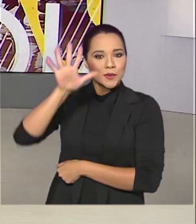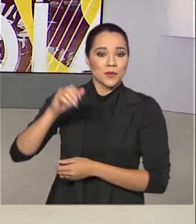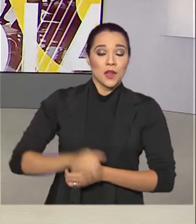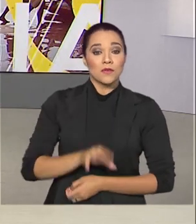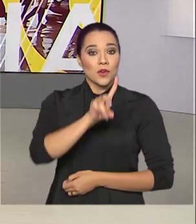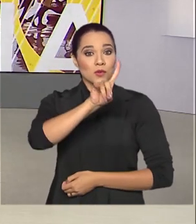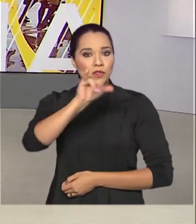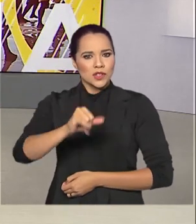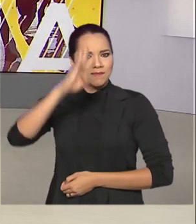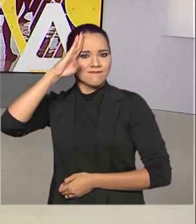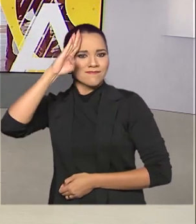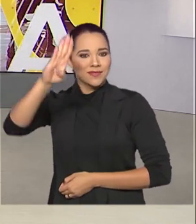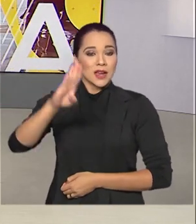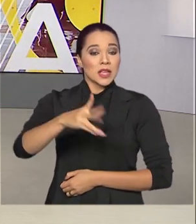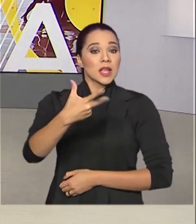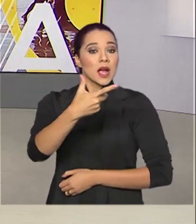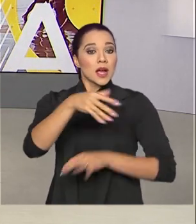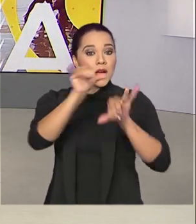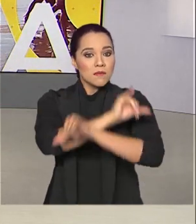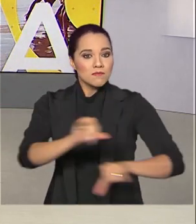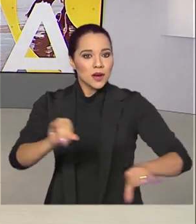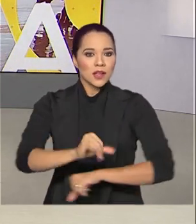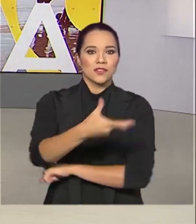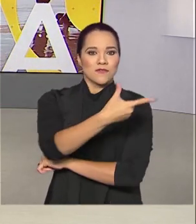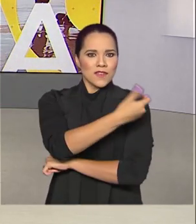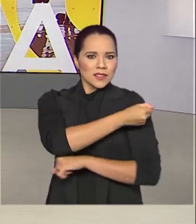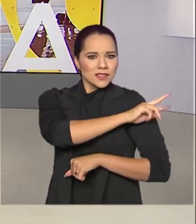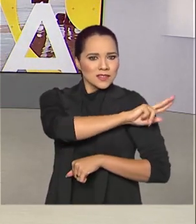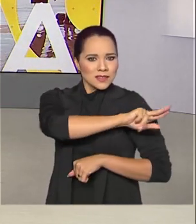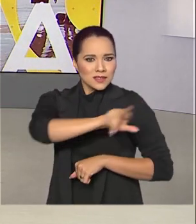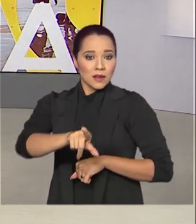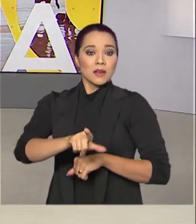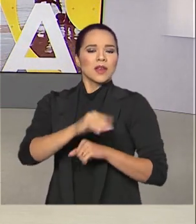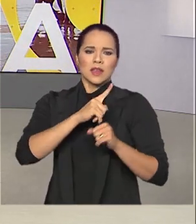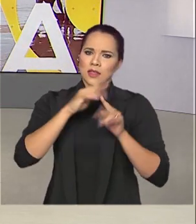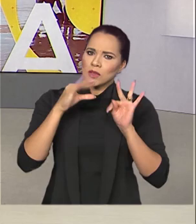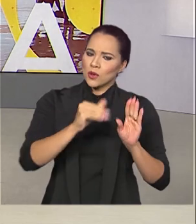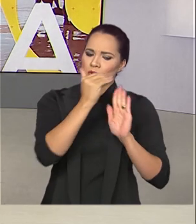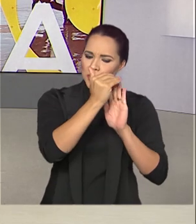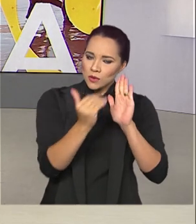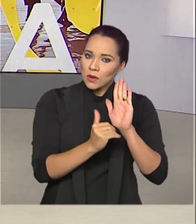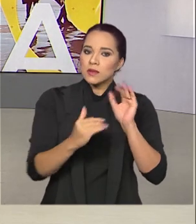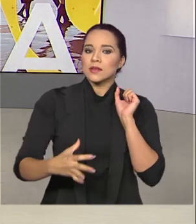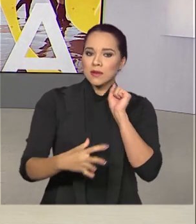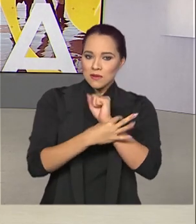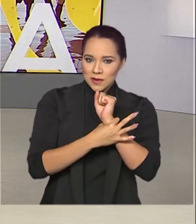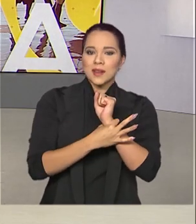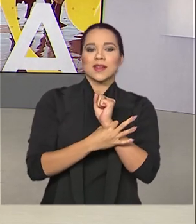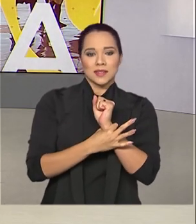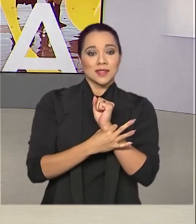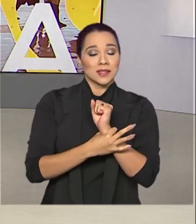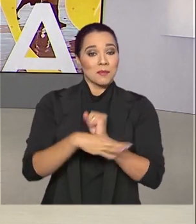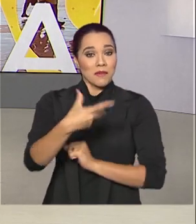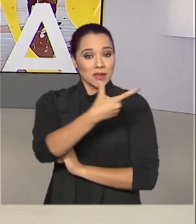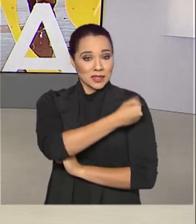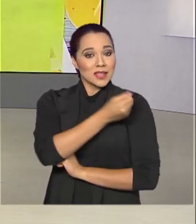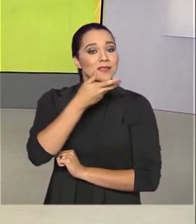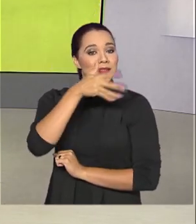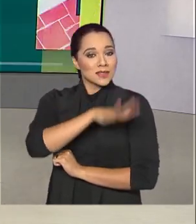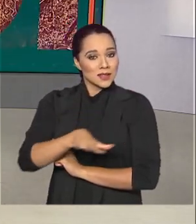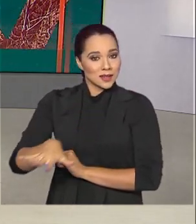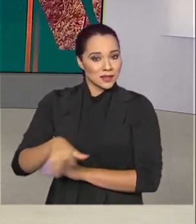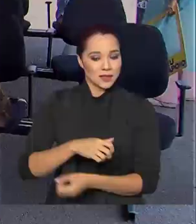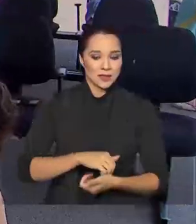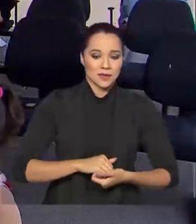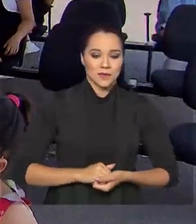o dia D da campanha de multivacinação, que segue todos os protocolos de segurança para garantir a vacinação das crianças.